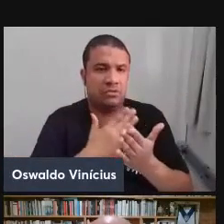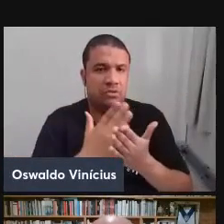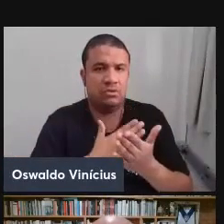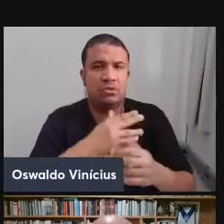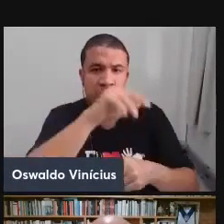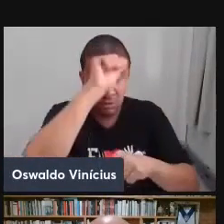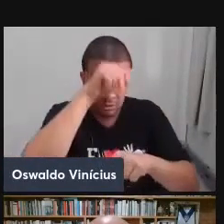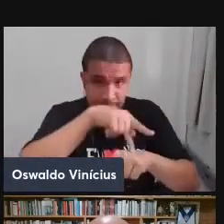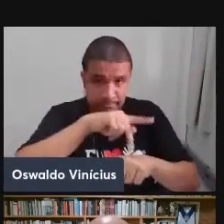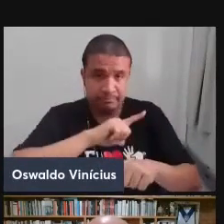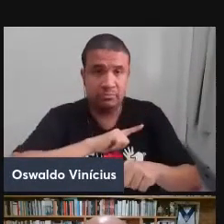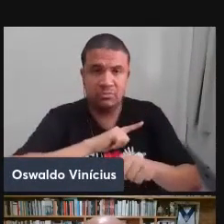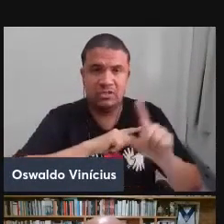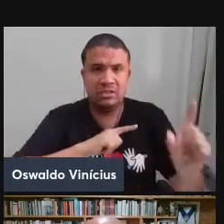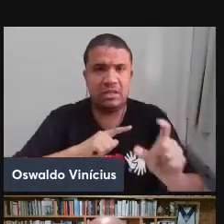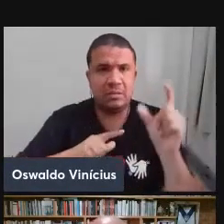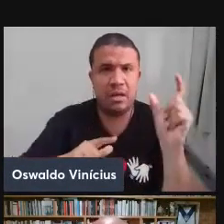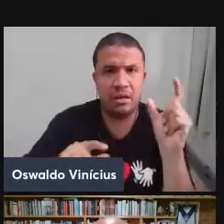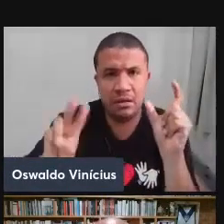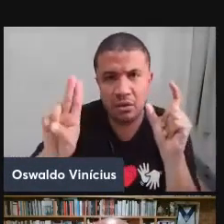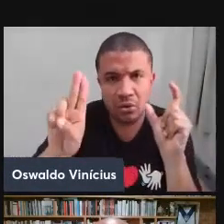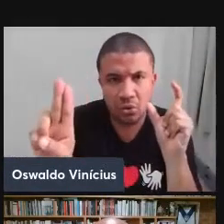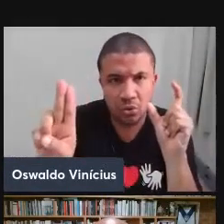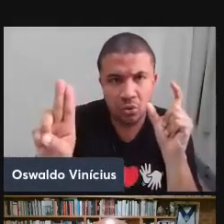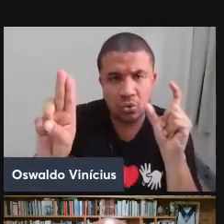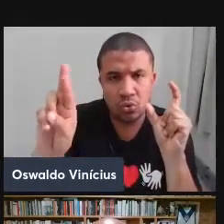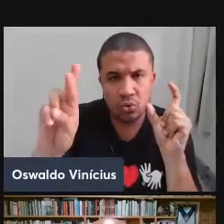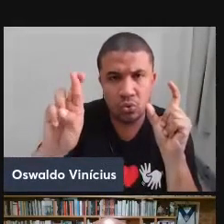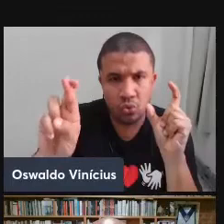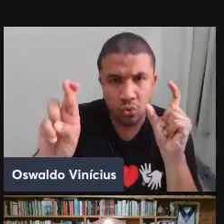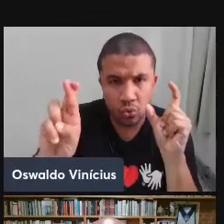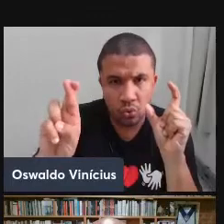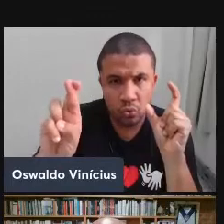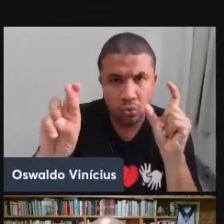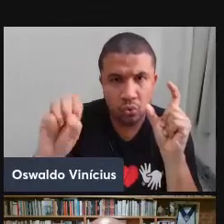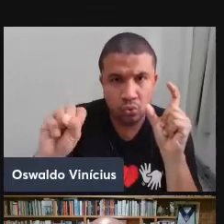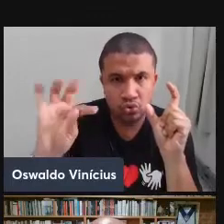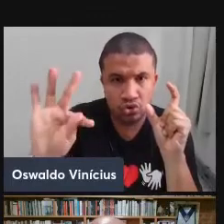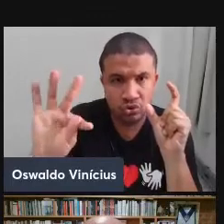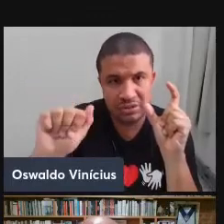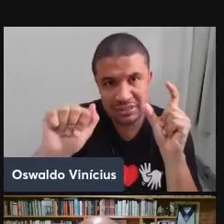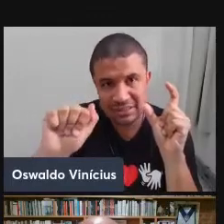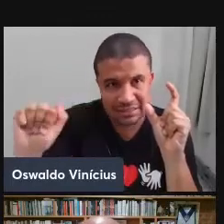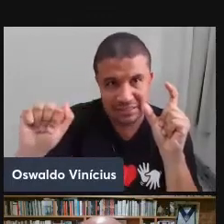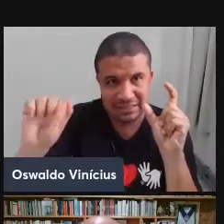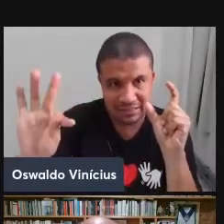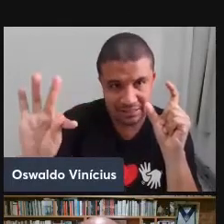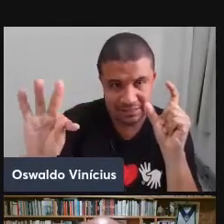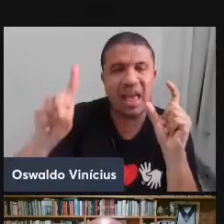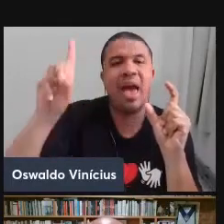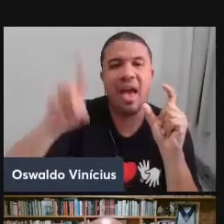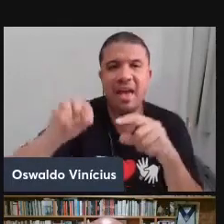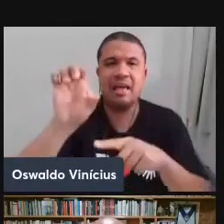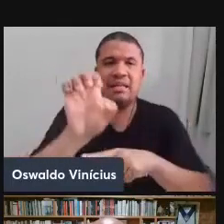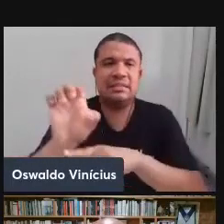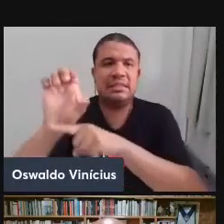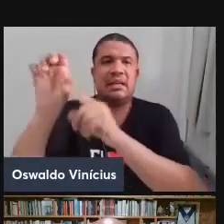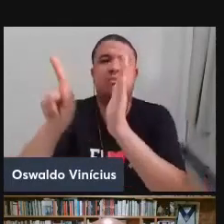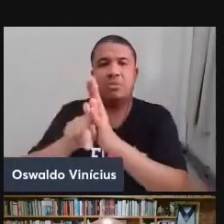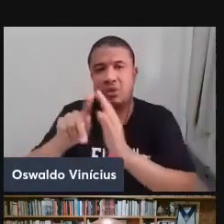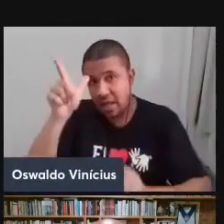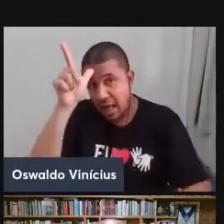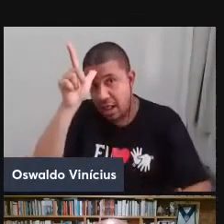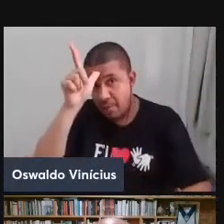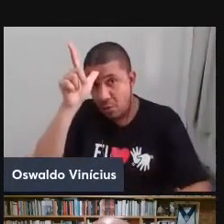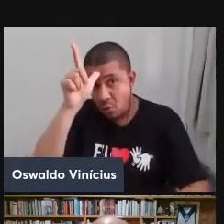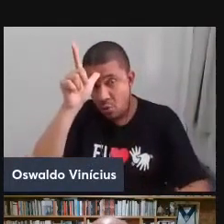e Guattari criam essa palavra Urstat, usando a expressão alemã para Estado, Stadt em alemão é Estado,